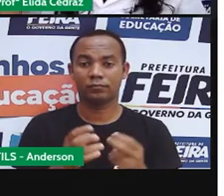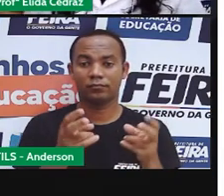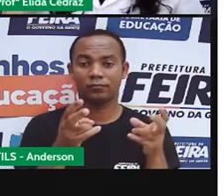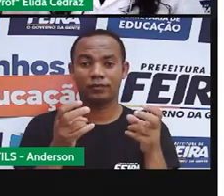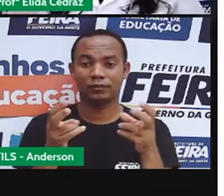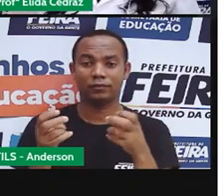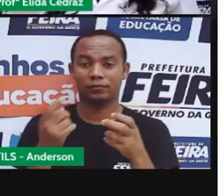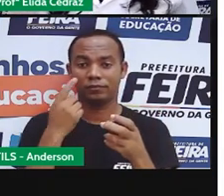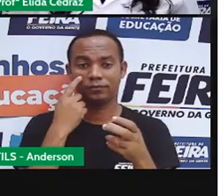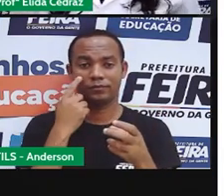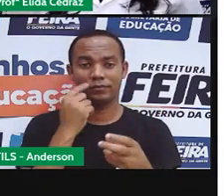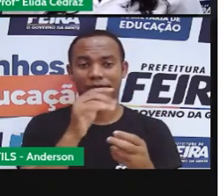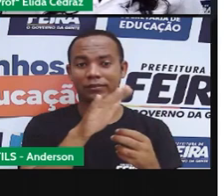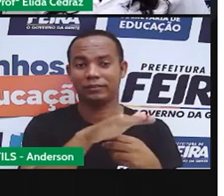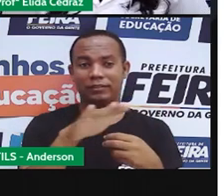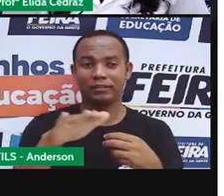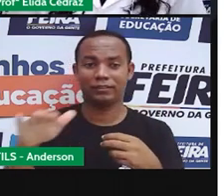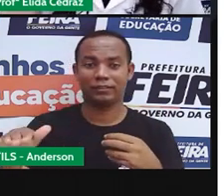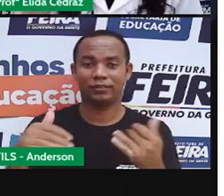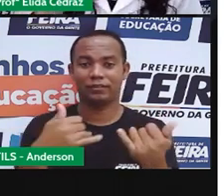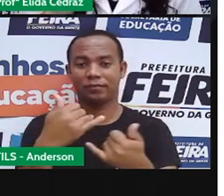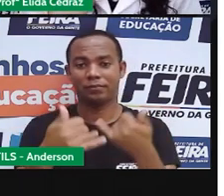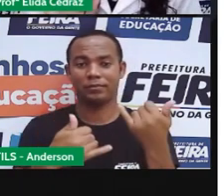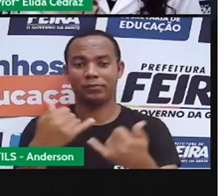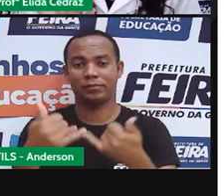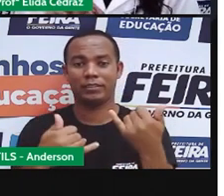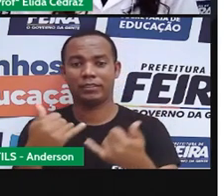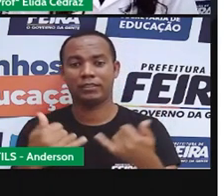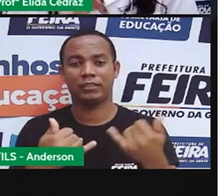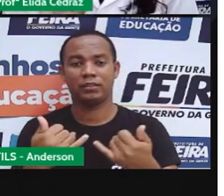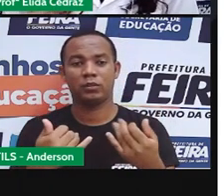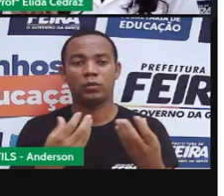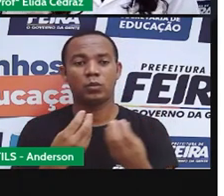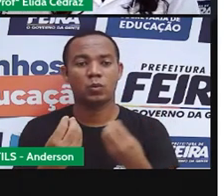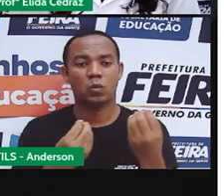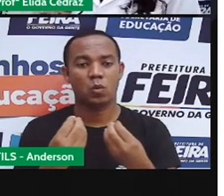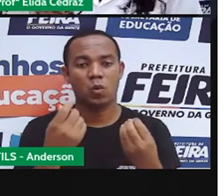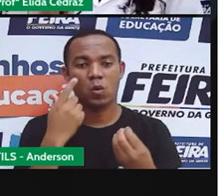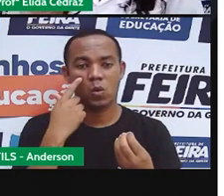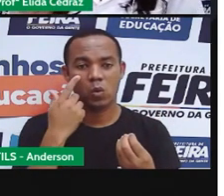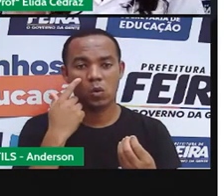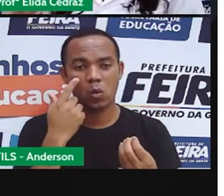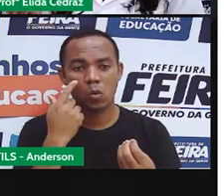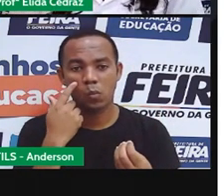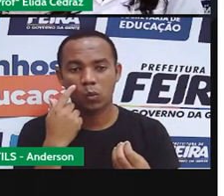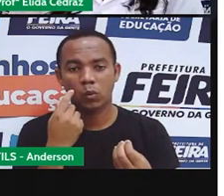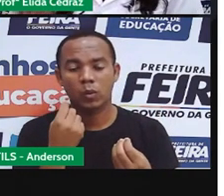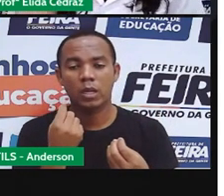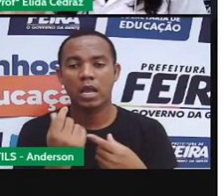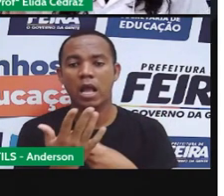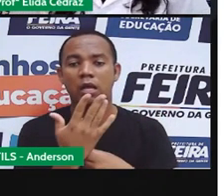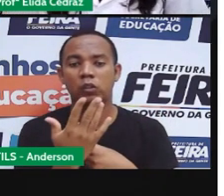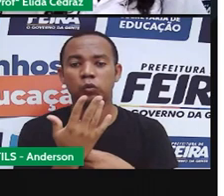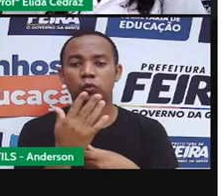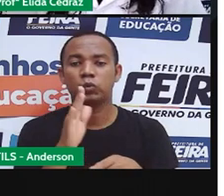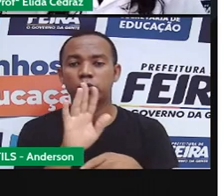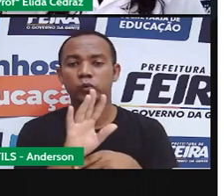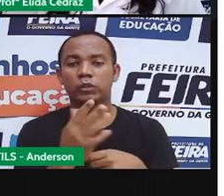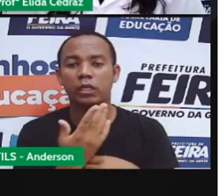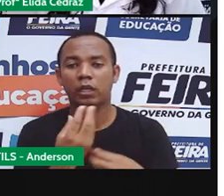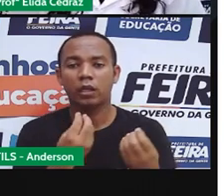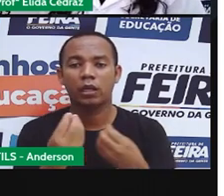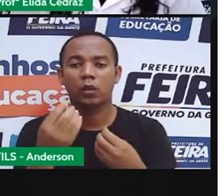Observem as cenas dessas crianças na praia e nós vamos destacar qual é a cena em que tem proteção contra a